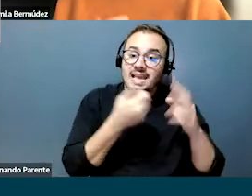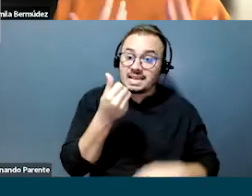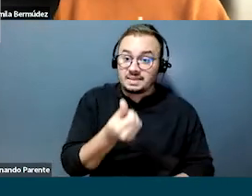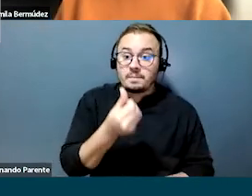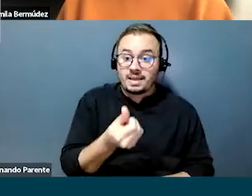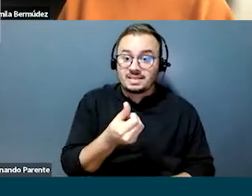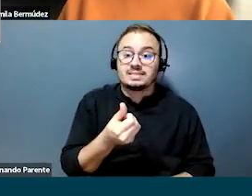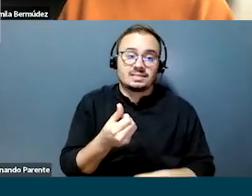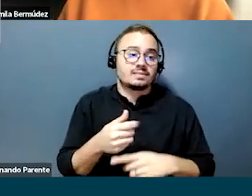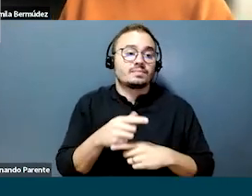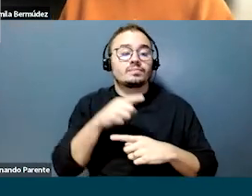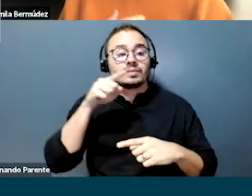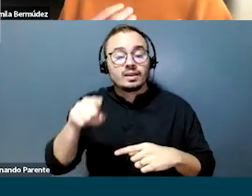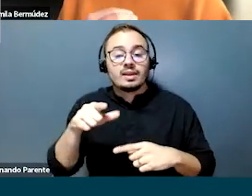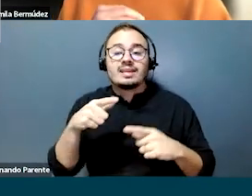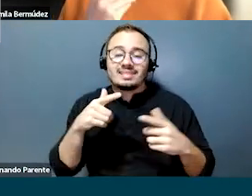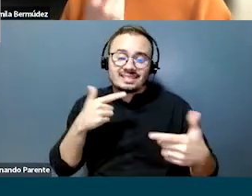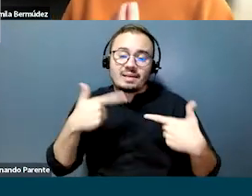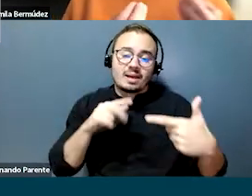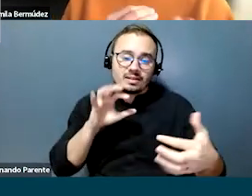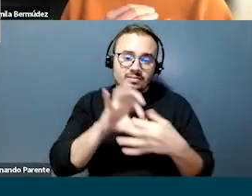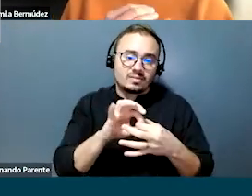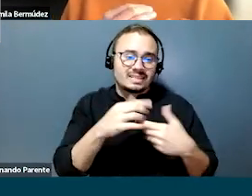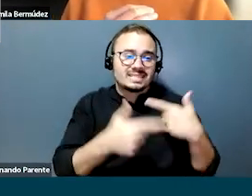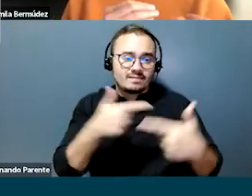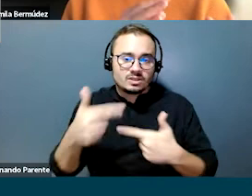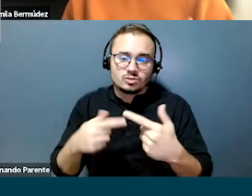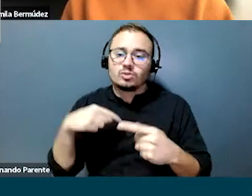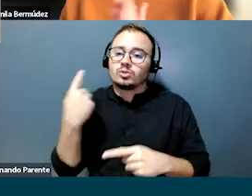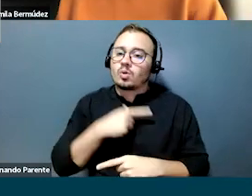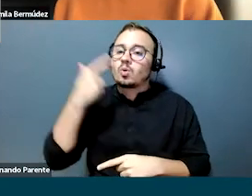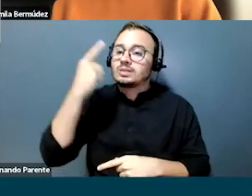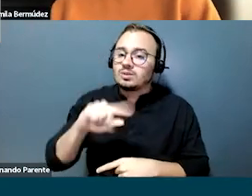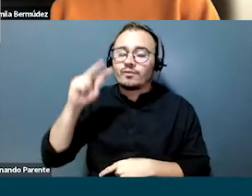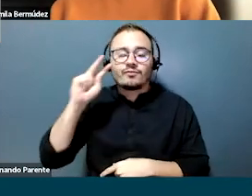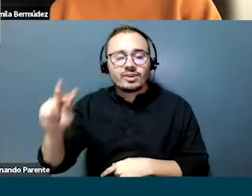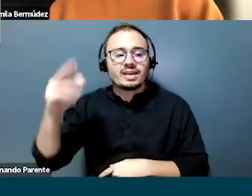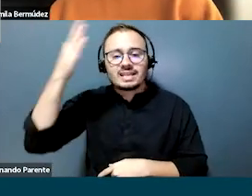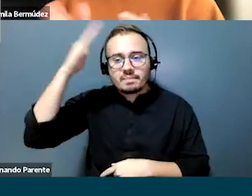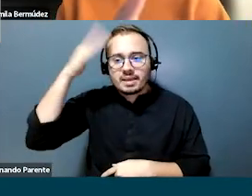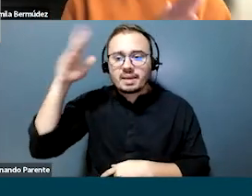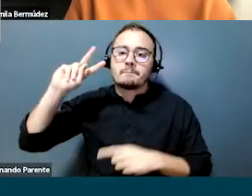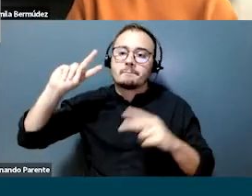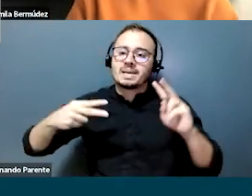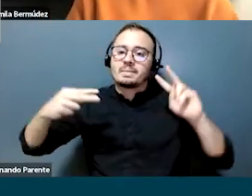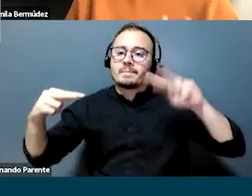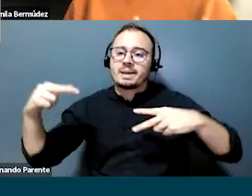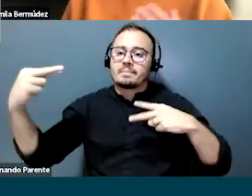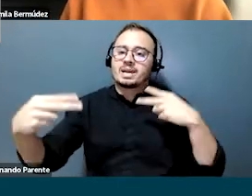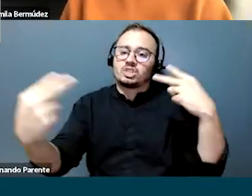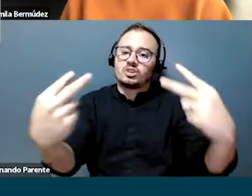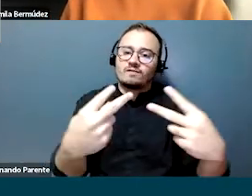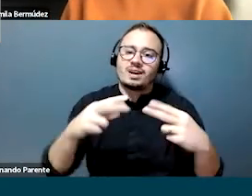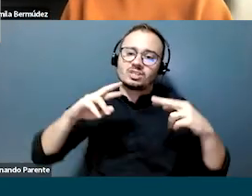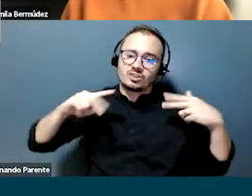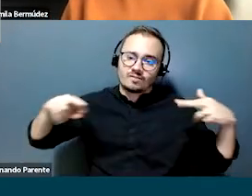E, por ter uma equipe multidisciplinar, a gente pôde observar e analisar o contexto sobre muitas lentes, tanto de aspectos de negócio quanto